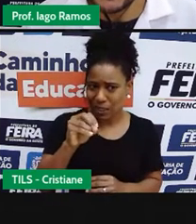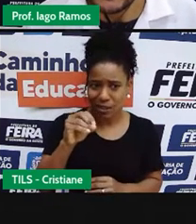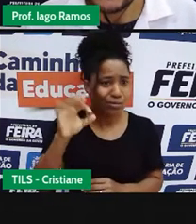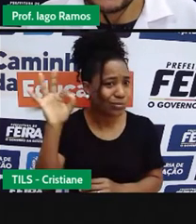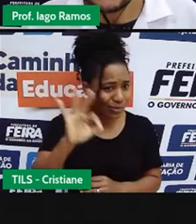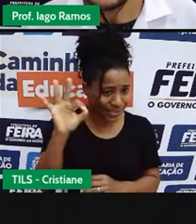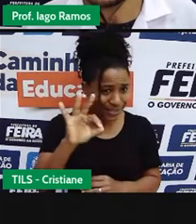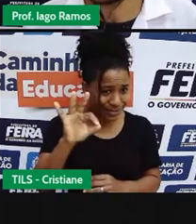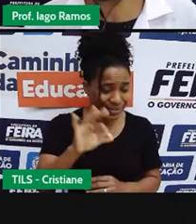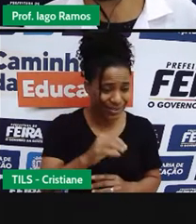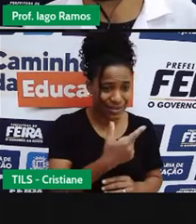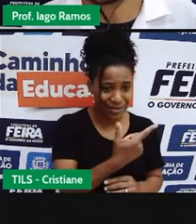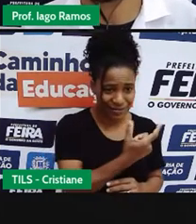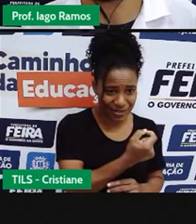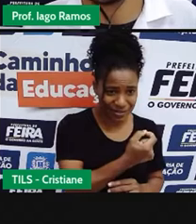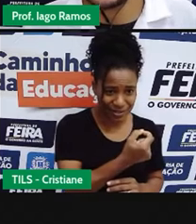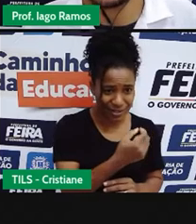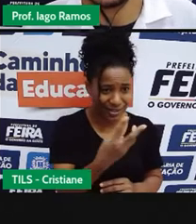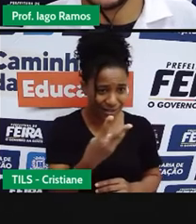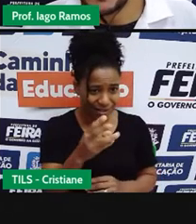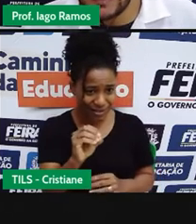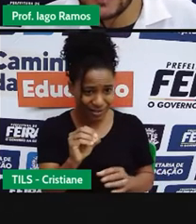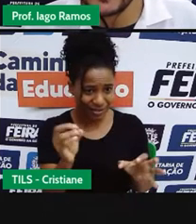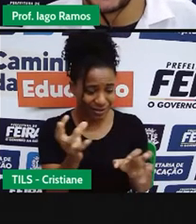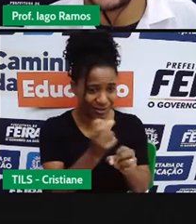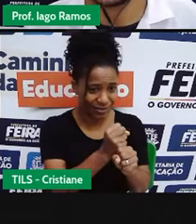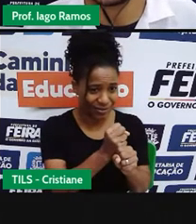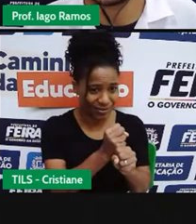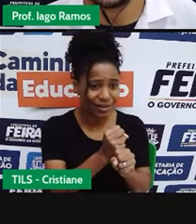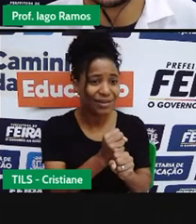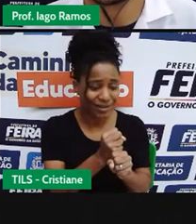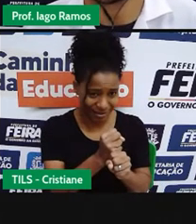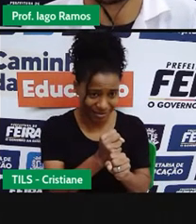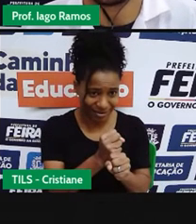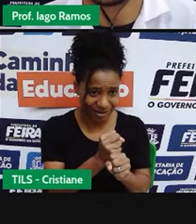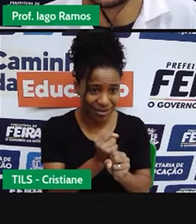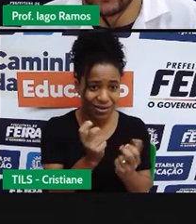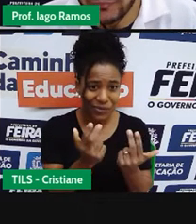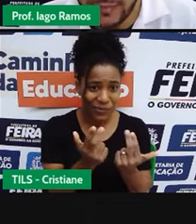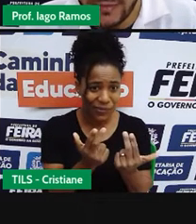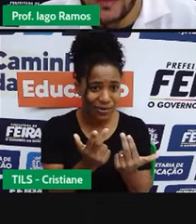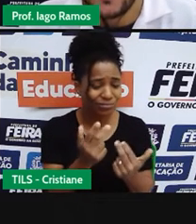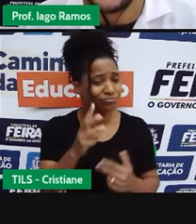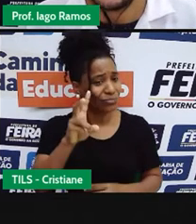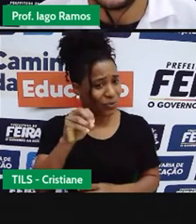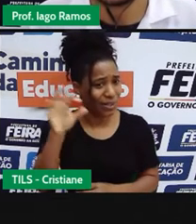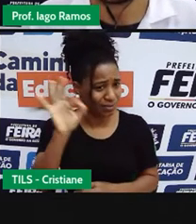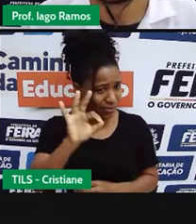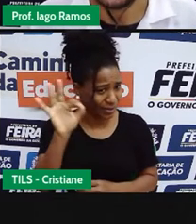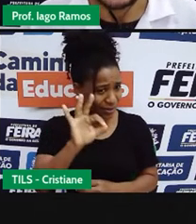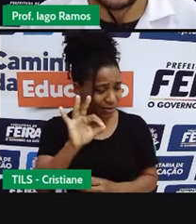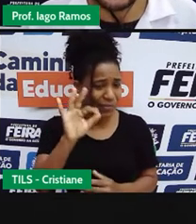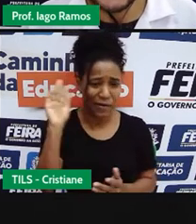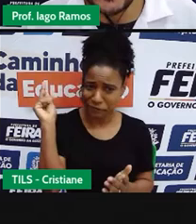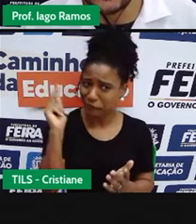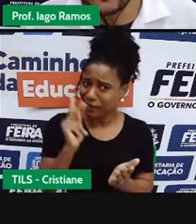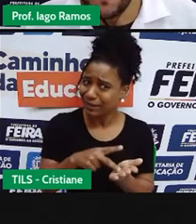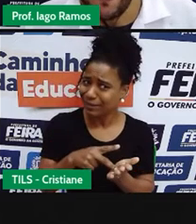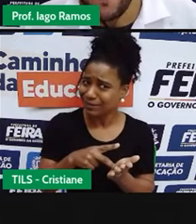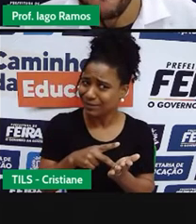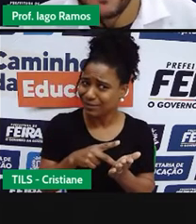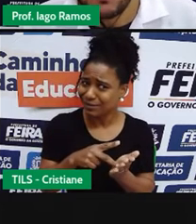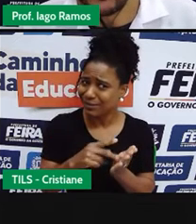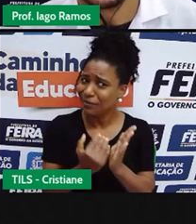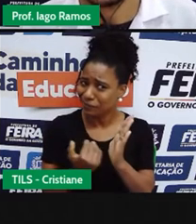Mas será que isso é verdade? Será que esse preço aumentou em 50%?